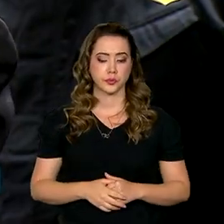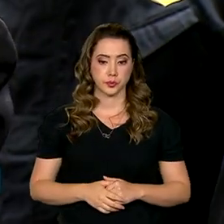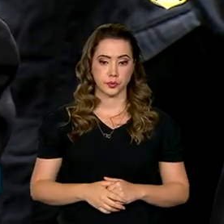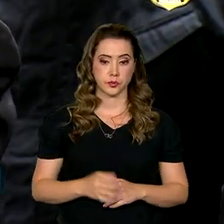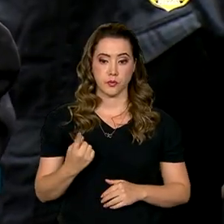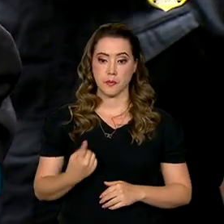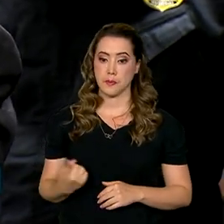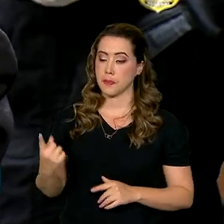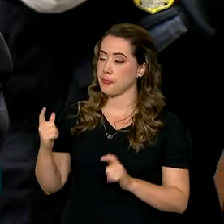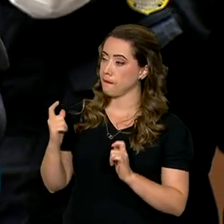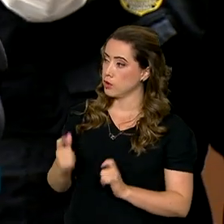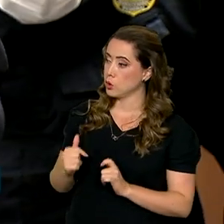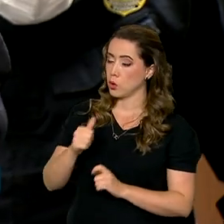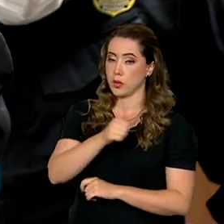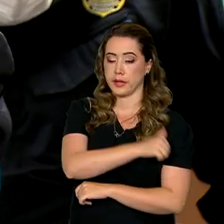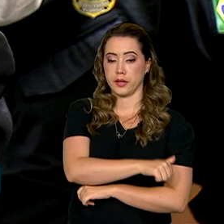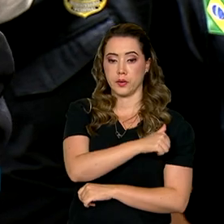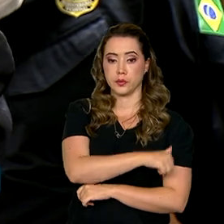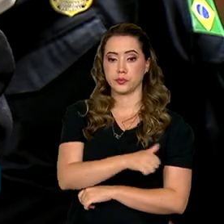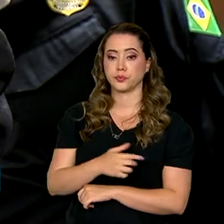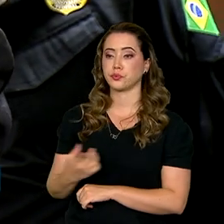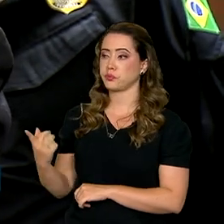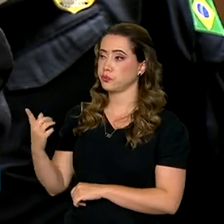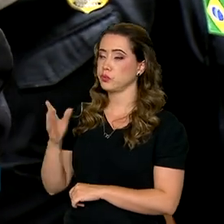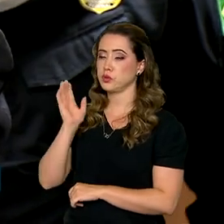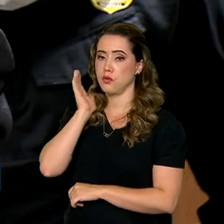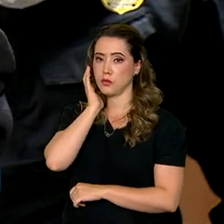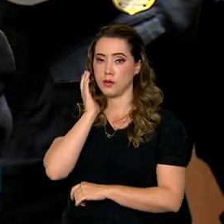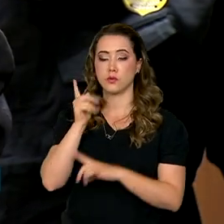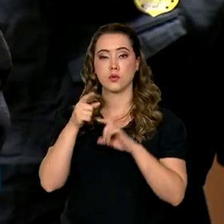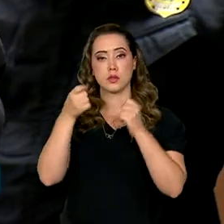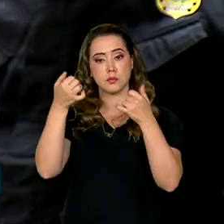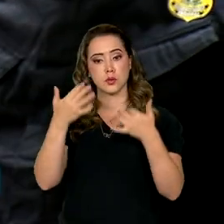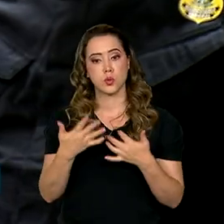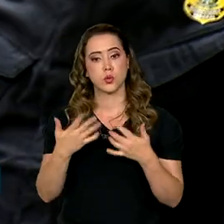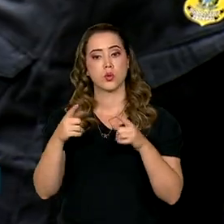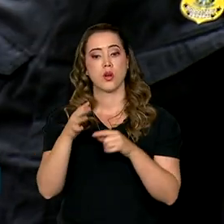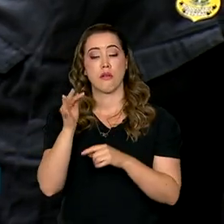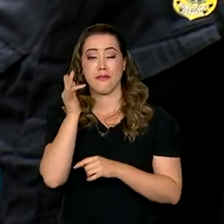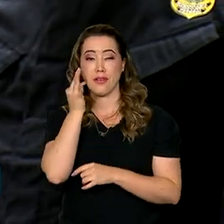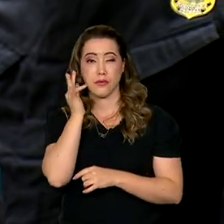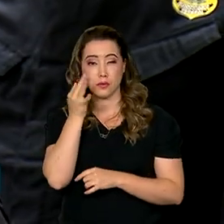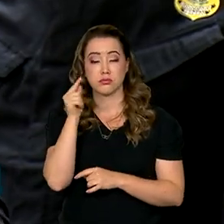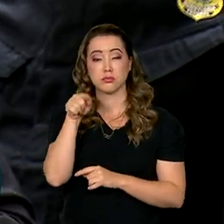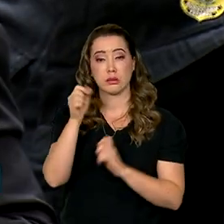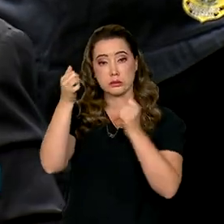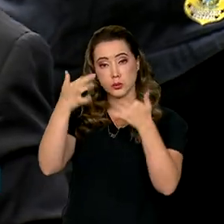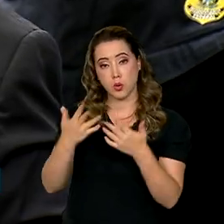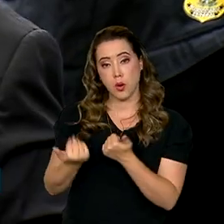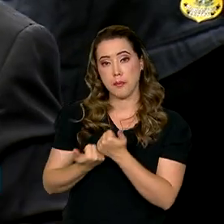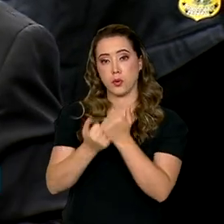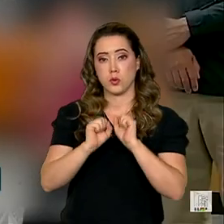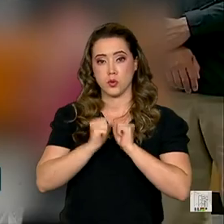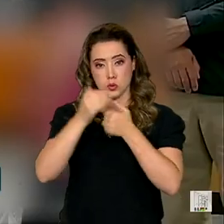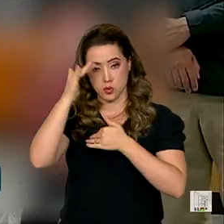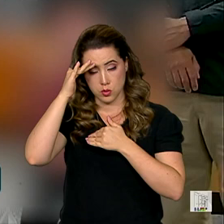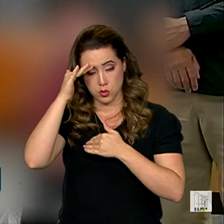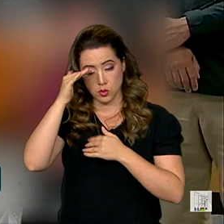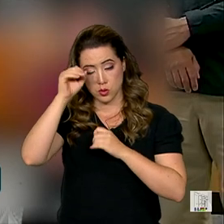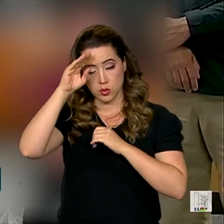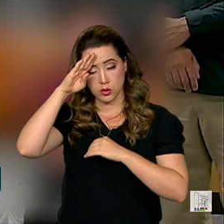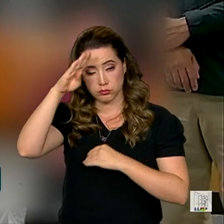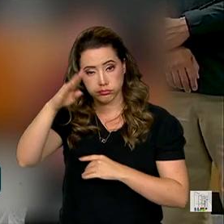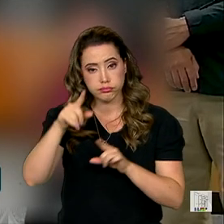Para o Rio de Janeiro, Dino autorizou a atuação da Força Nacional em apoio às equipes policiais